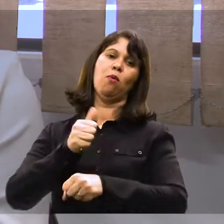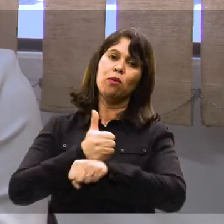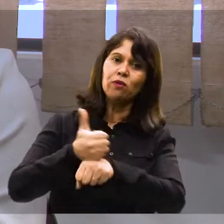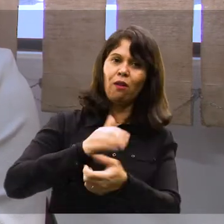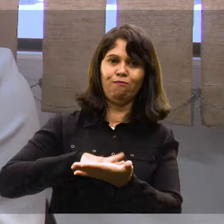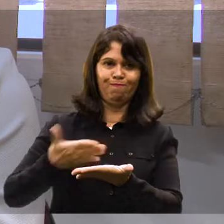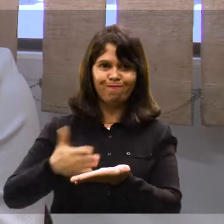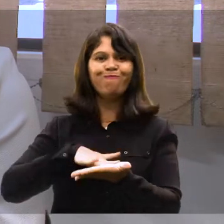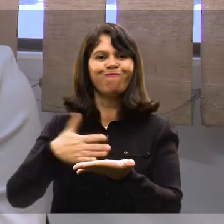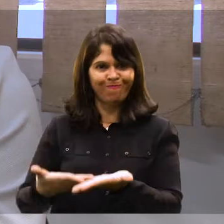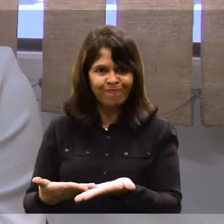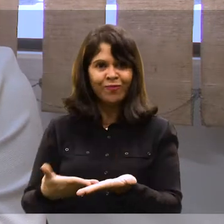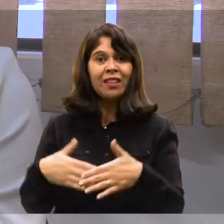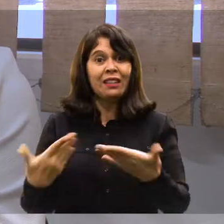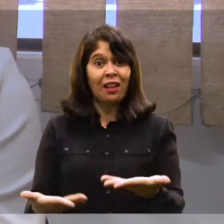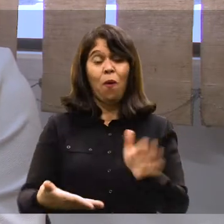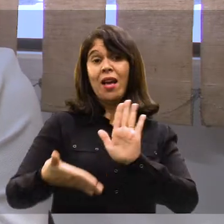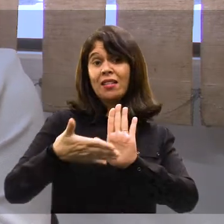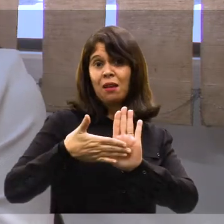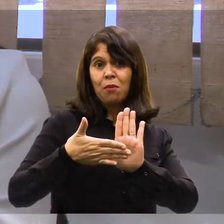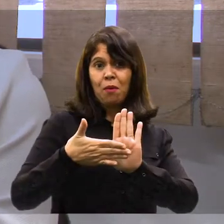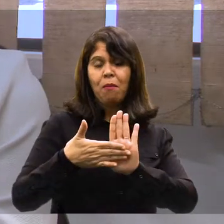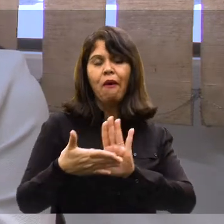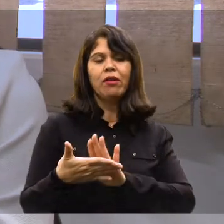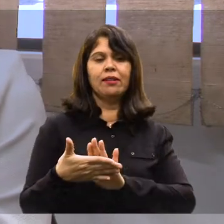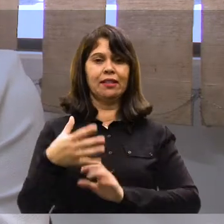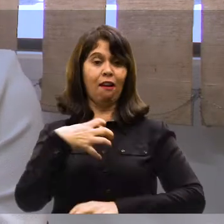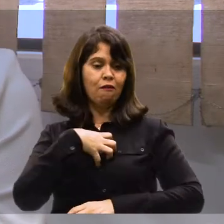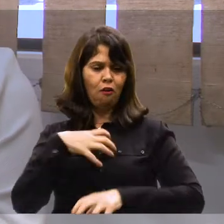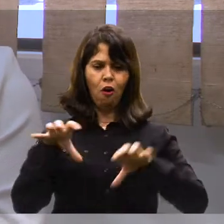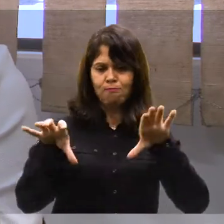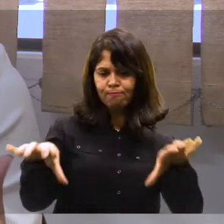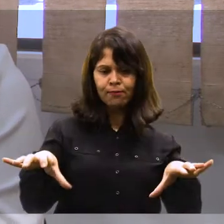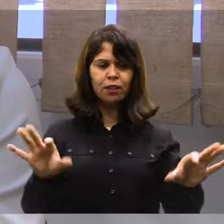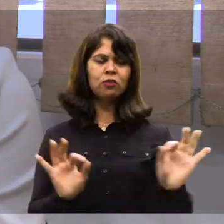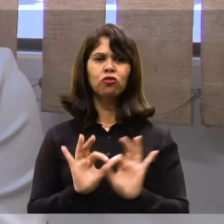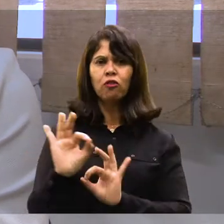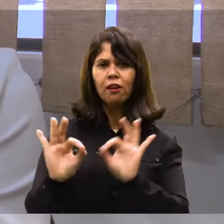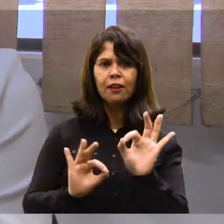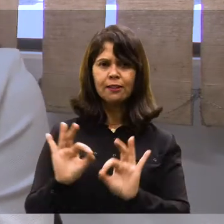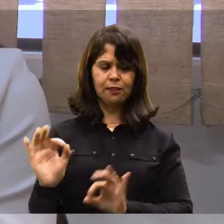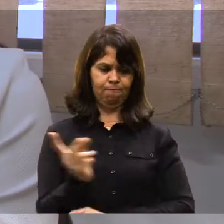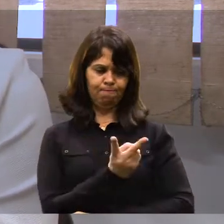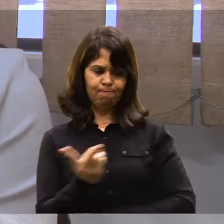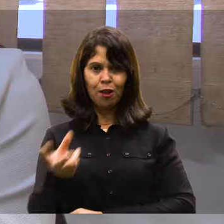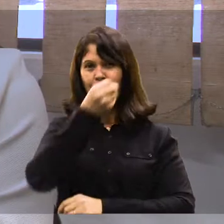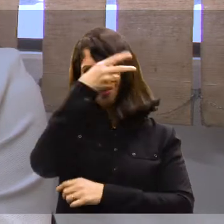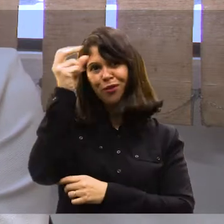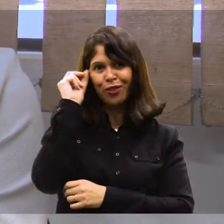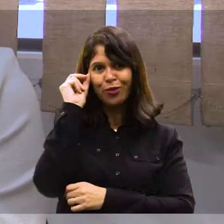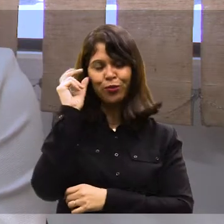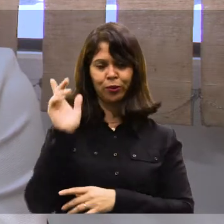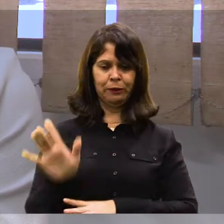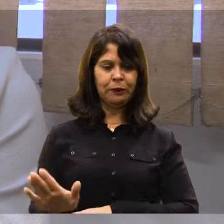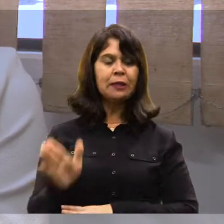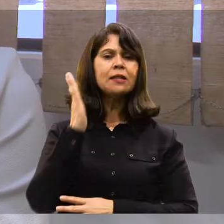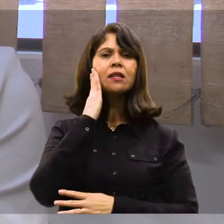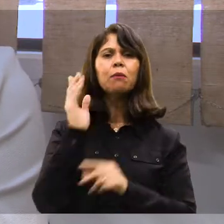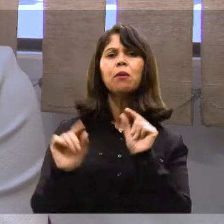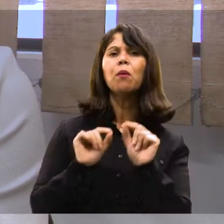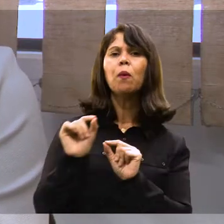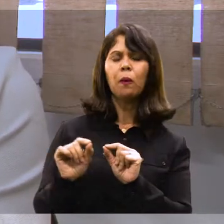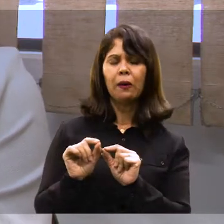para formar intérprete e aí, nessa proposta, nesse modo de organização das prefeituras,